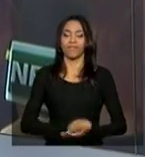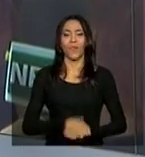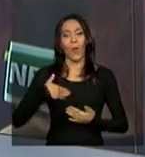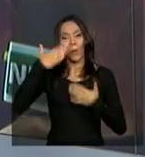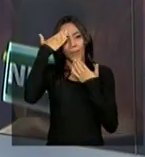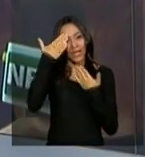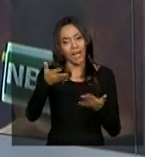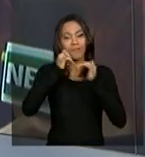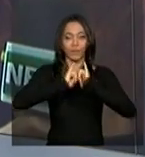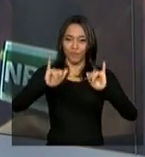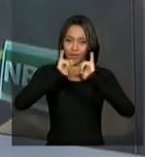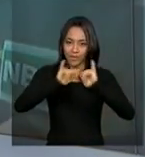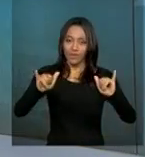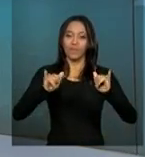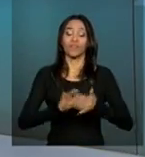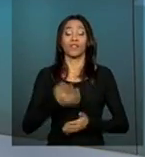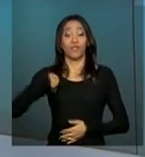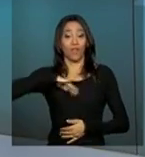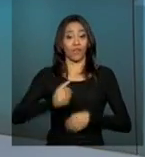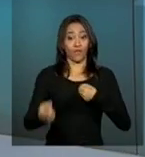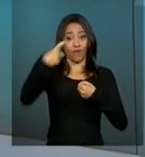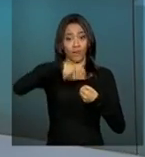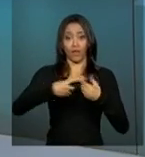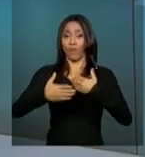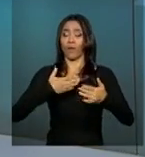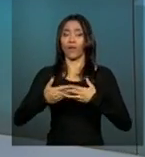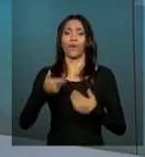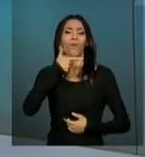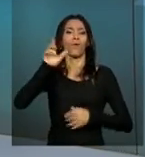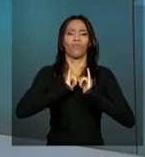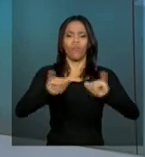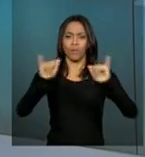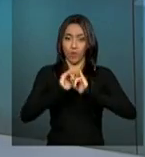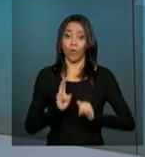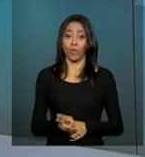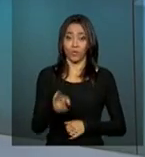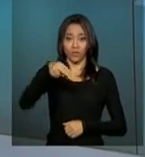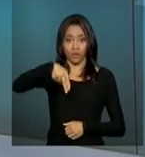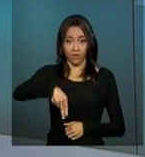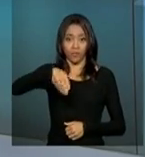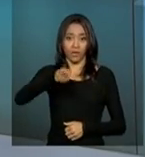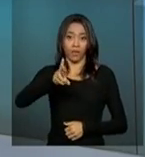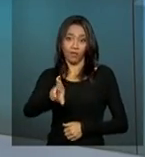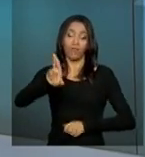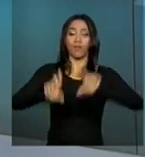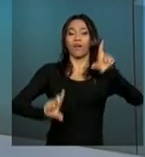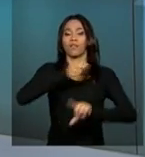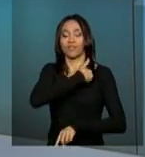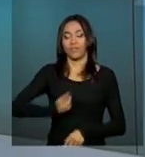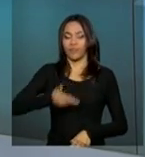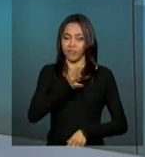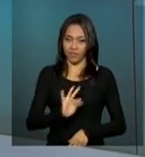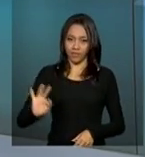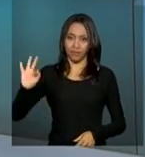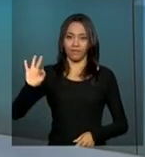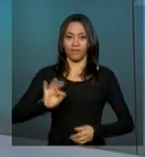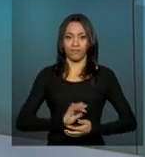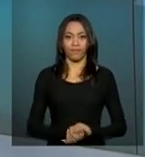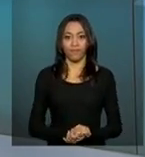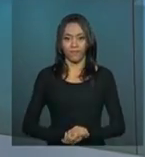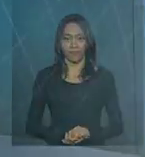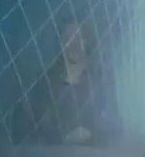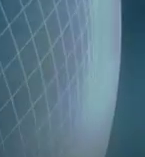pelas informações, Carolina. E nós podemos voltar a qualquer momento com outras informações. Continue aqui com a gente na NBR, a TV do Governo Federal.